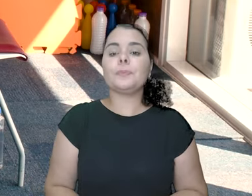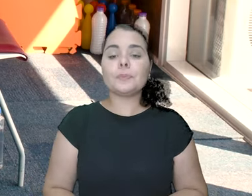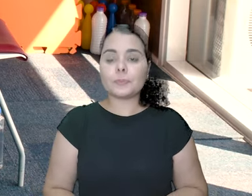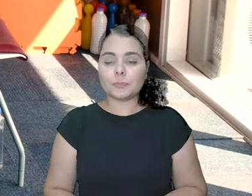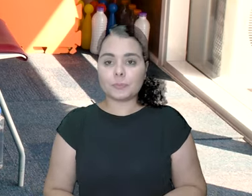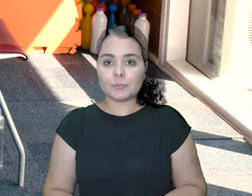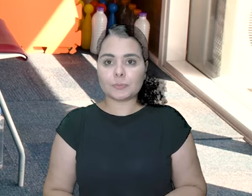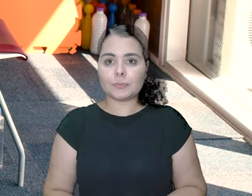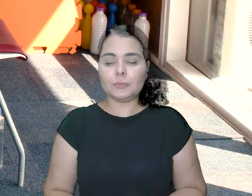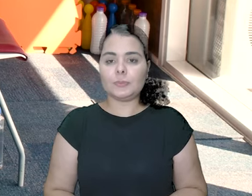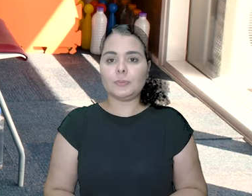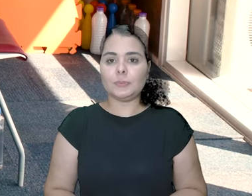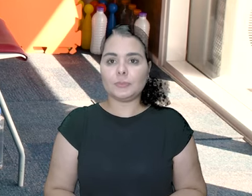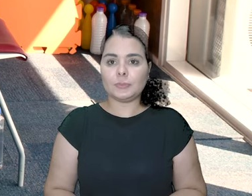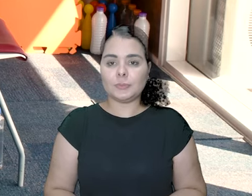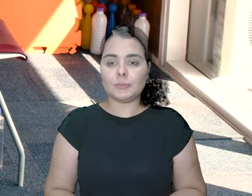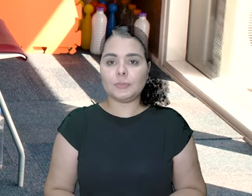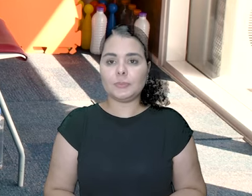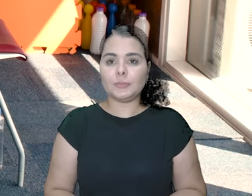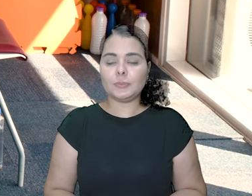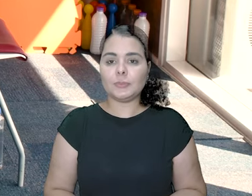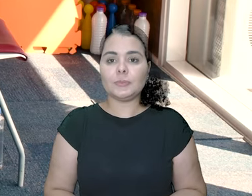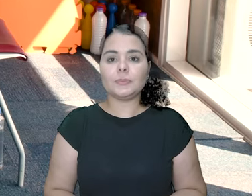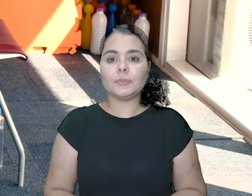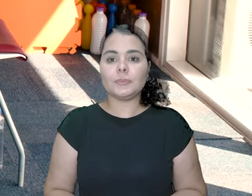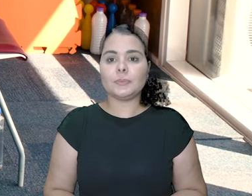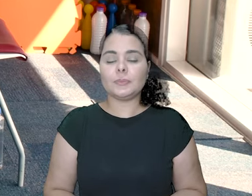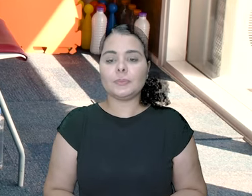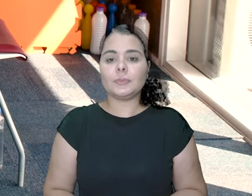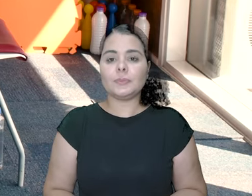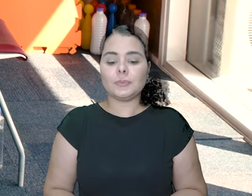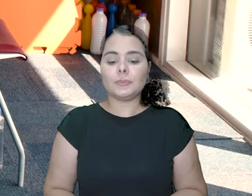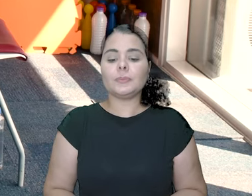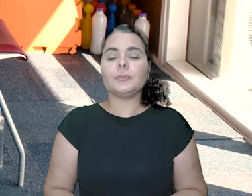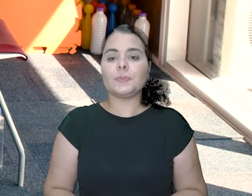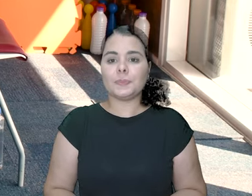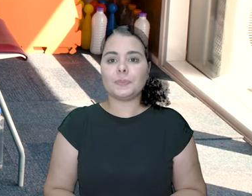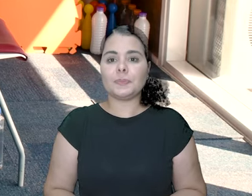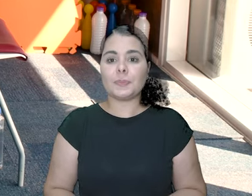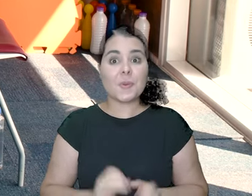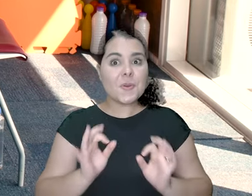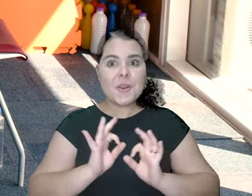Retinho e bonito. Mantenha essa postura linda.